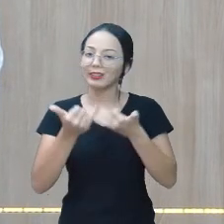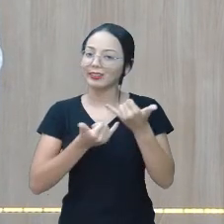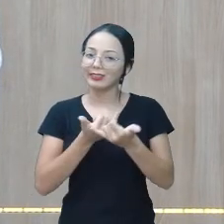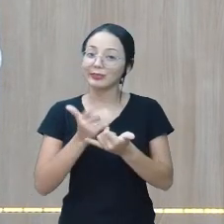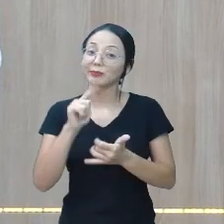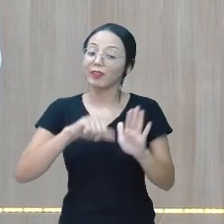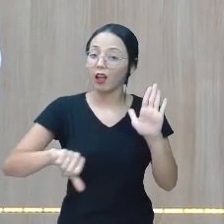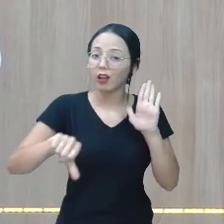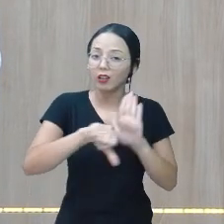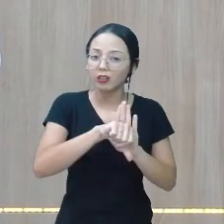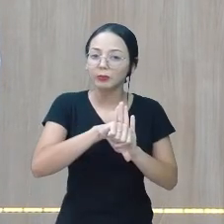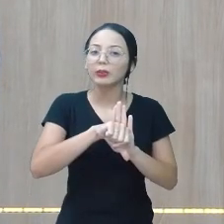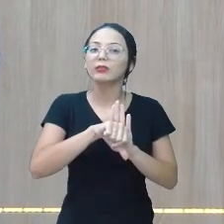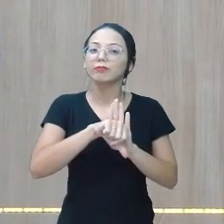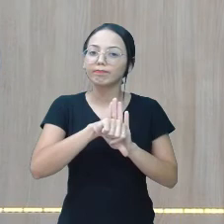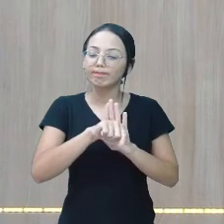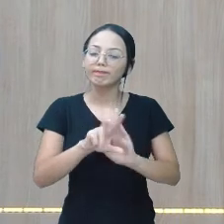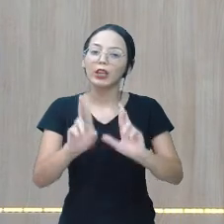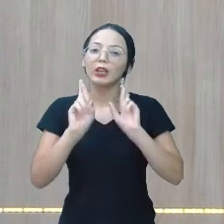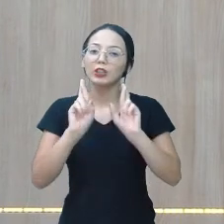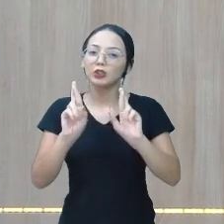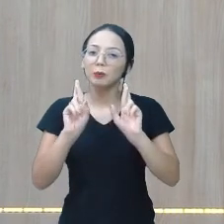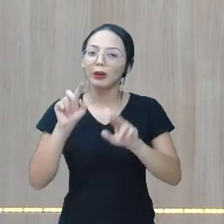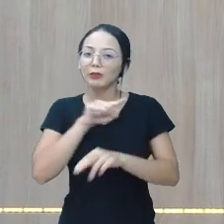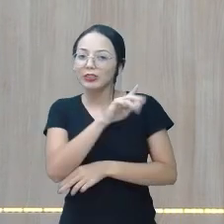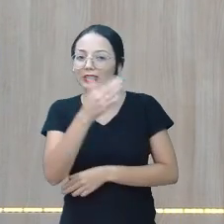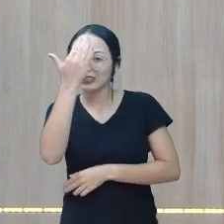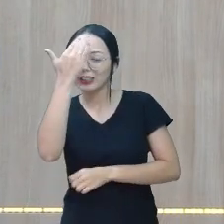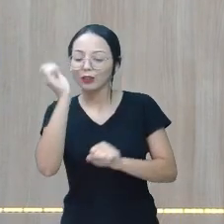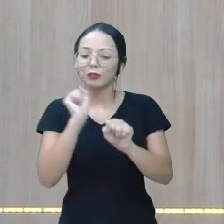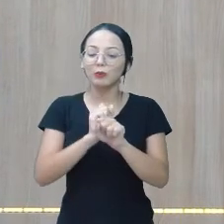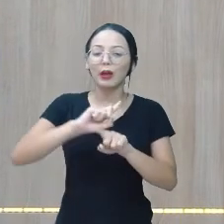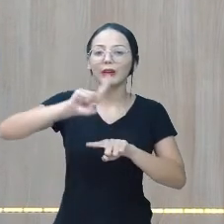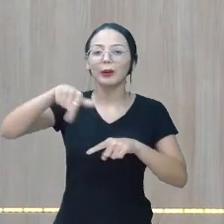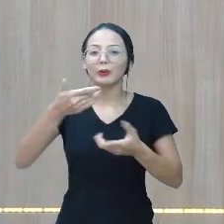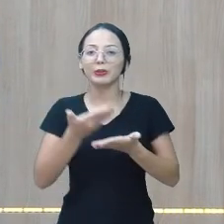bullying é crime. Espero vocês na próxima aula.